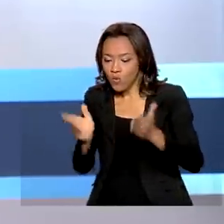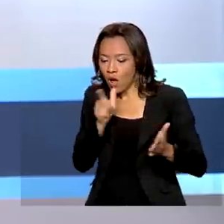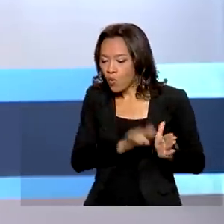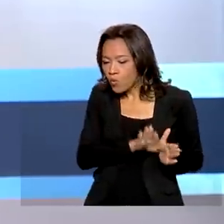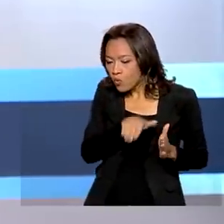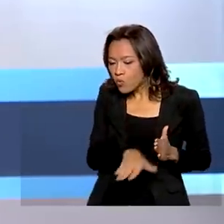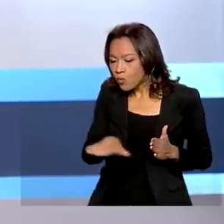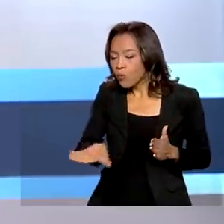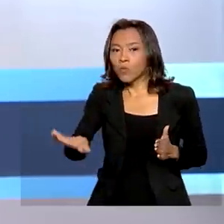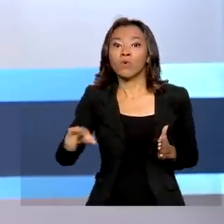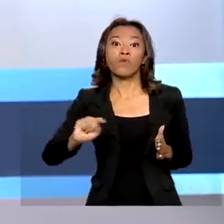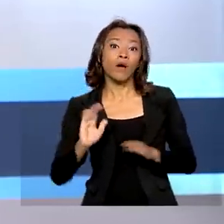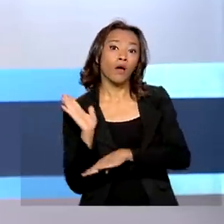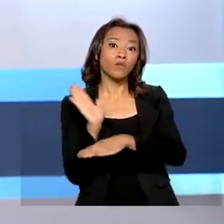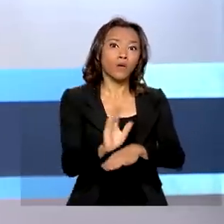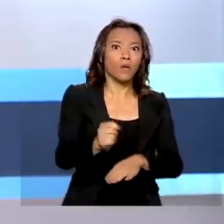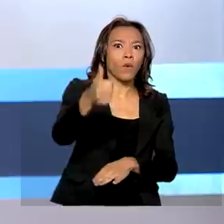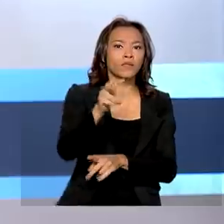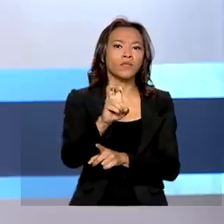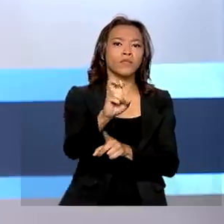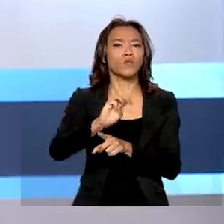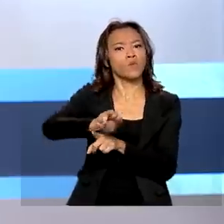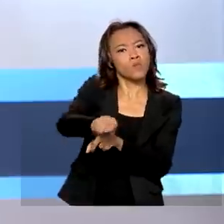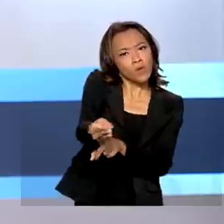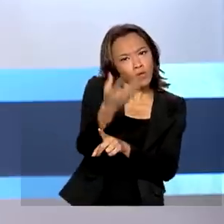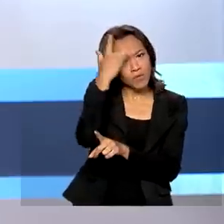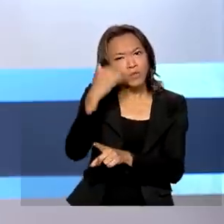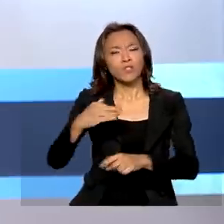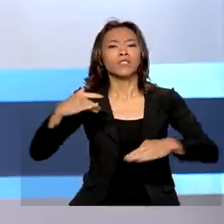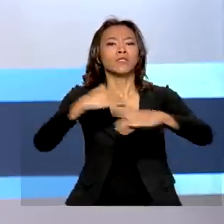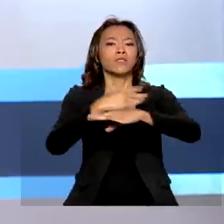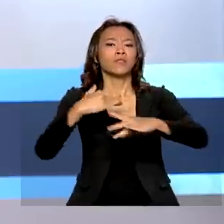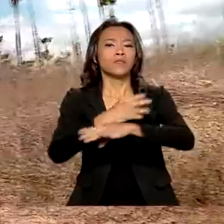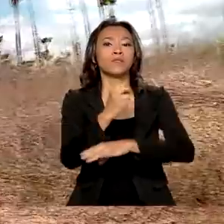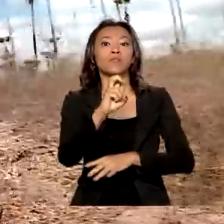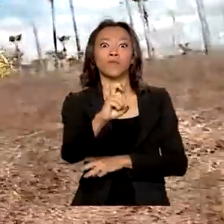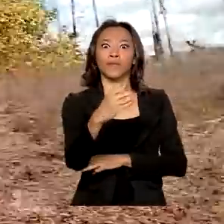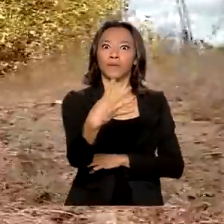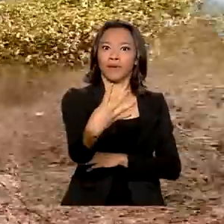vai beneficiar quase 5 milhões de pessoas de 54 cidades.